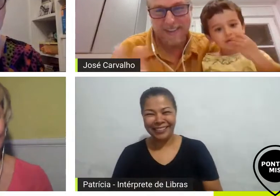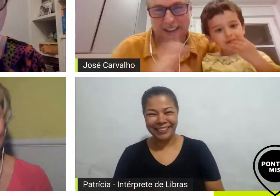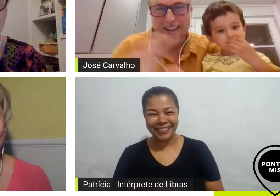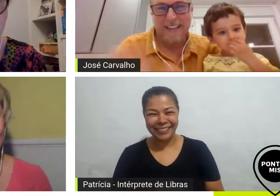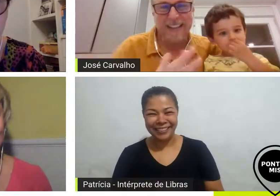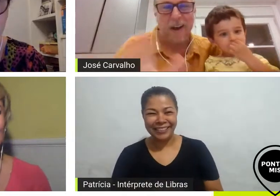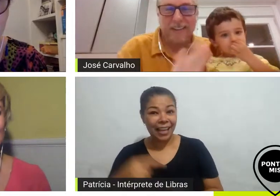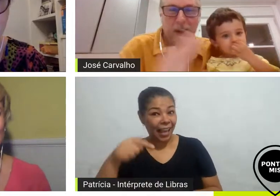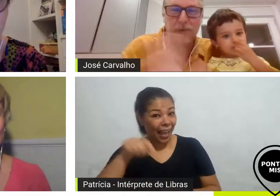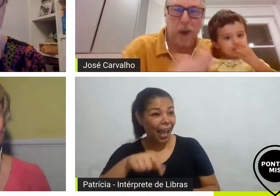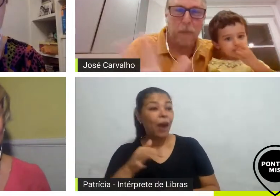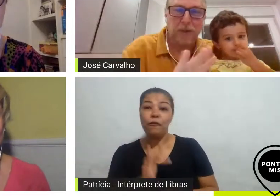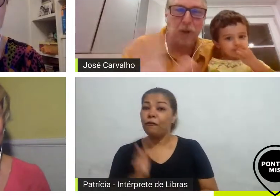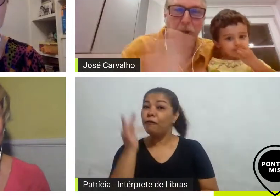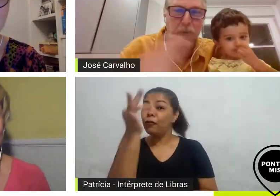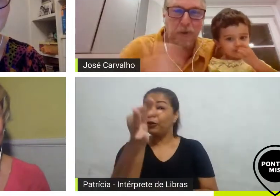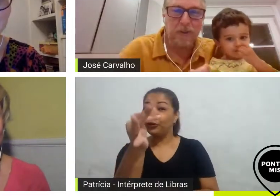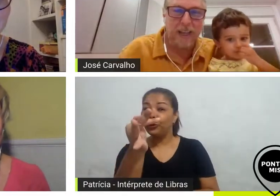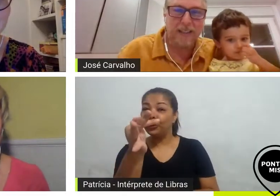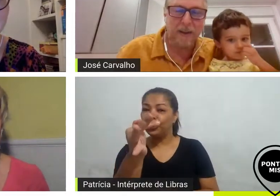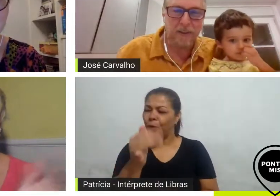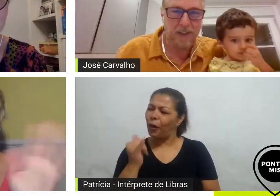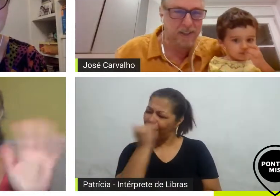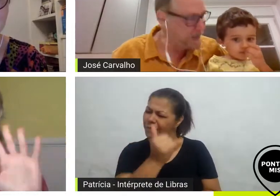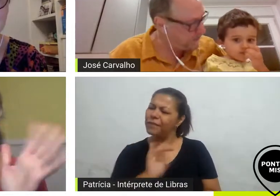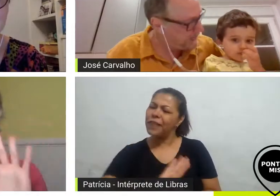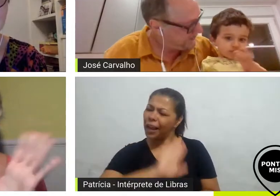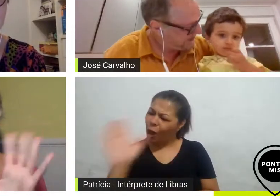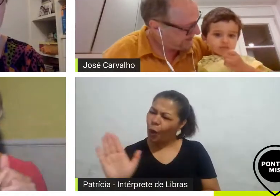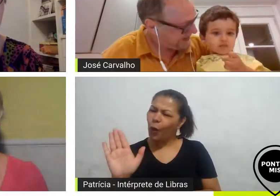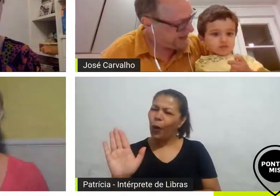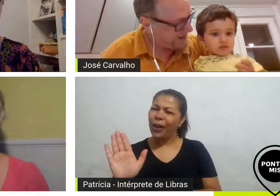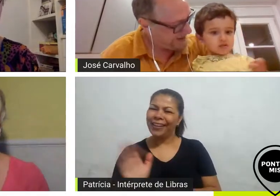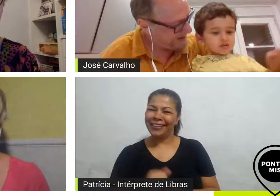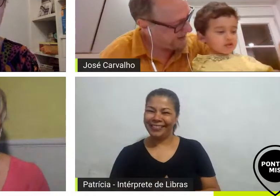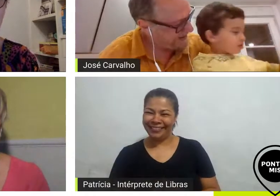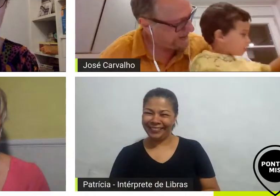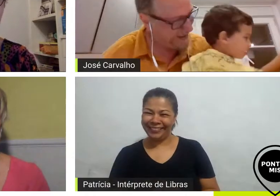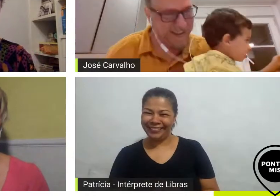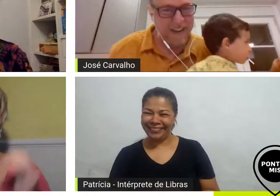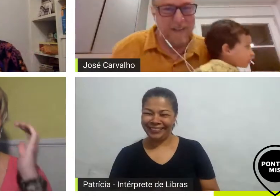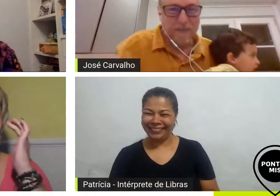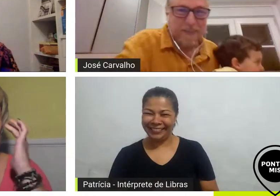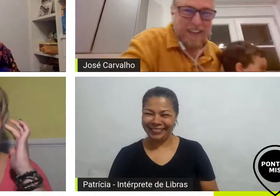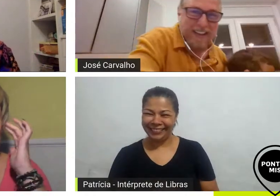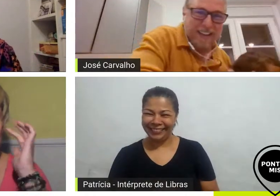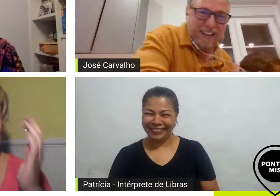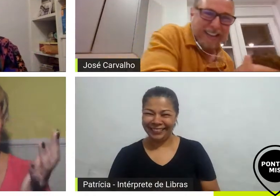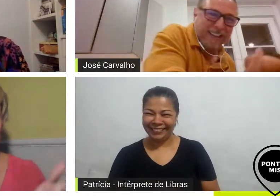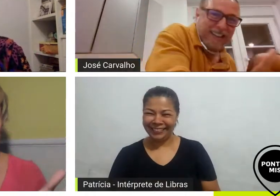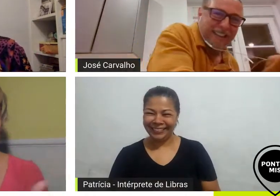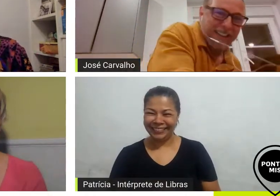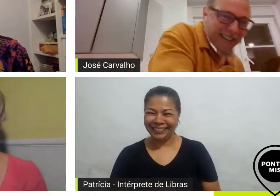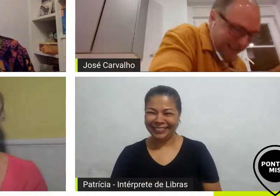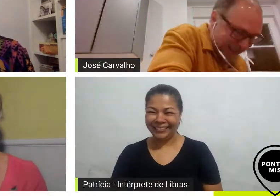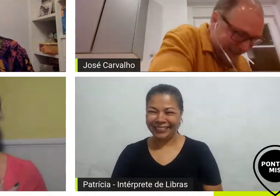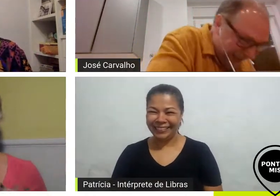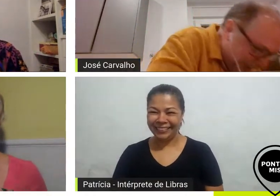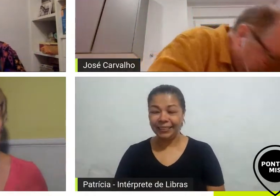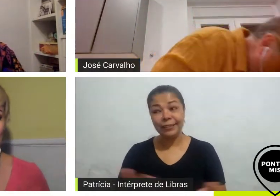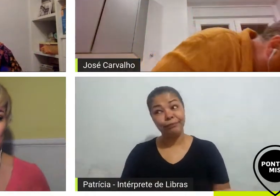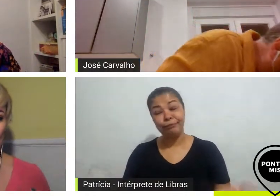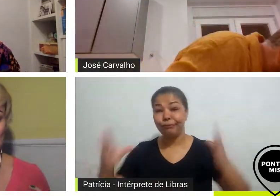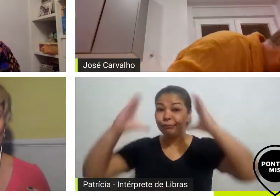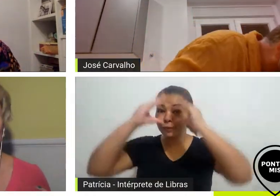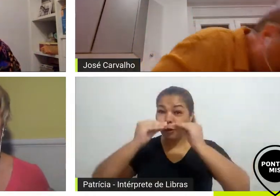todo mundo para todo mundo aí que está vendo a gente está de noite aí que você está em Portugal